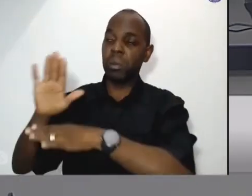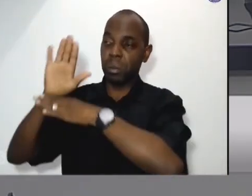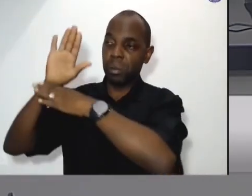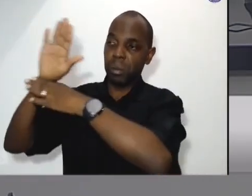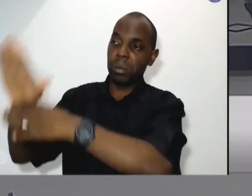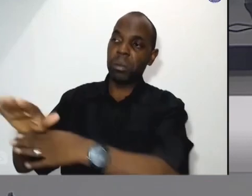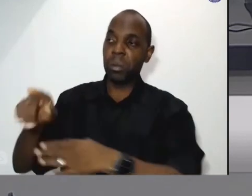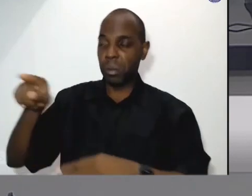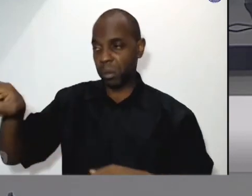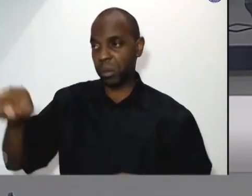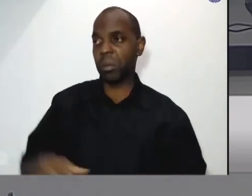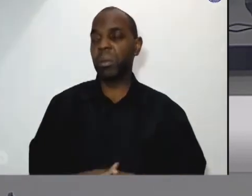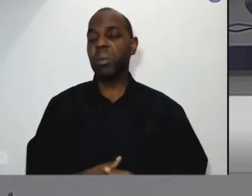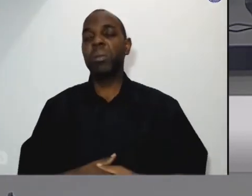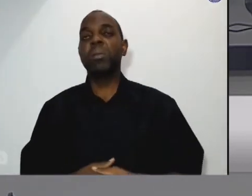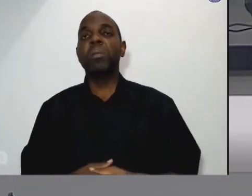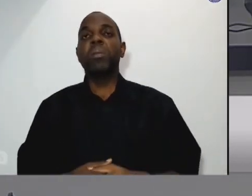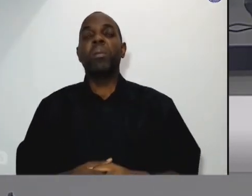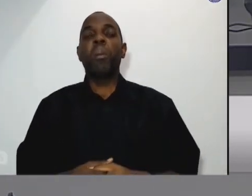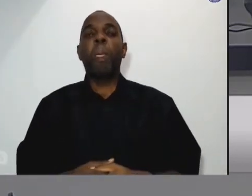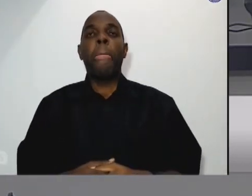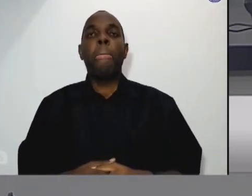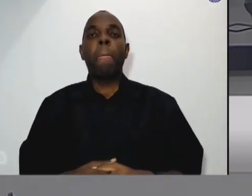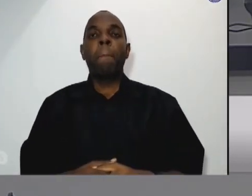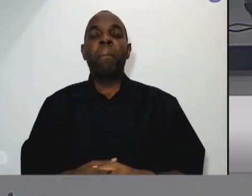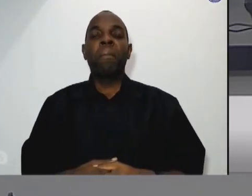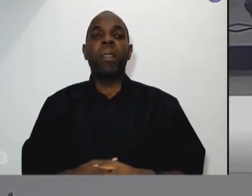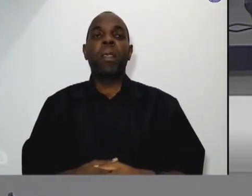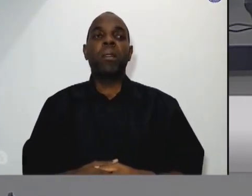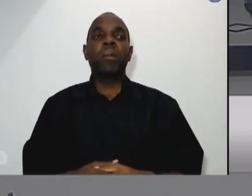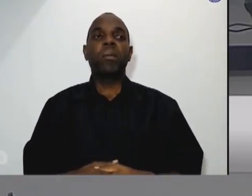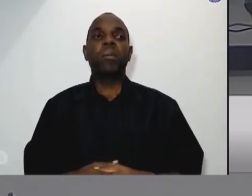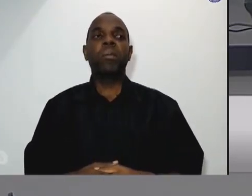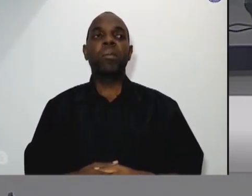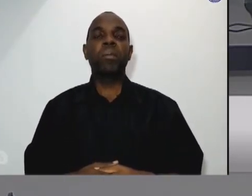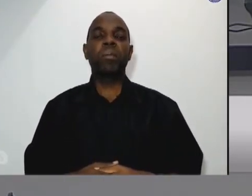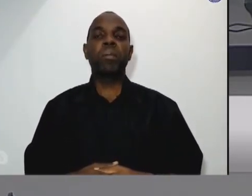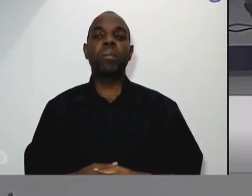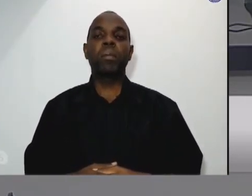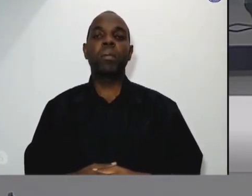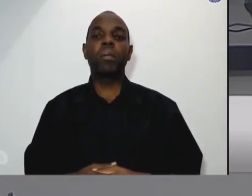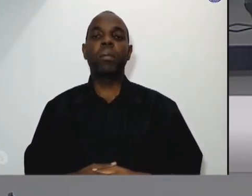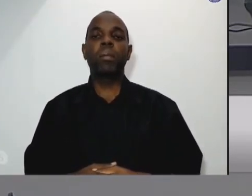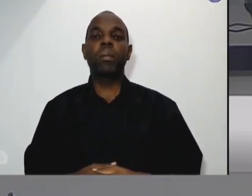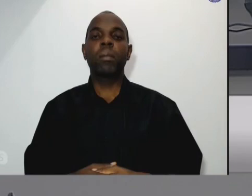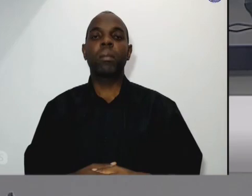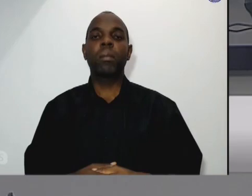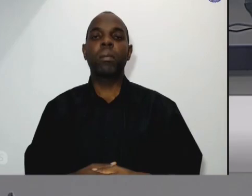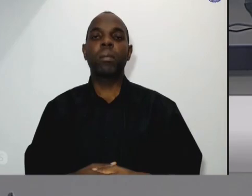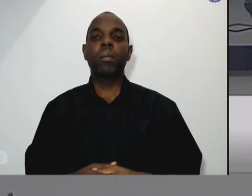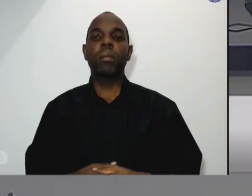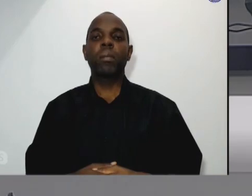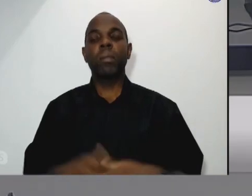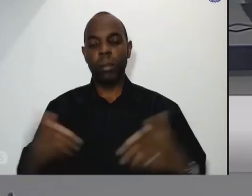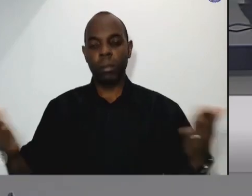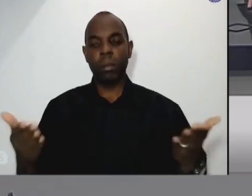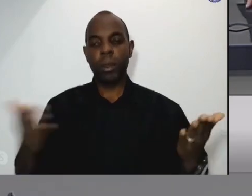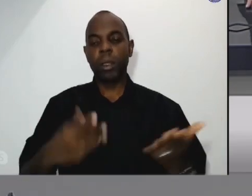que não é pequeno agora queria que o Dão Maurício nos desse a benção apostólica